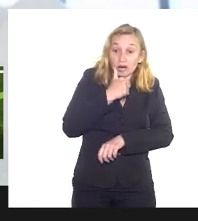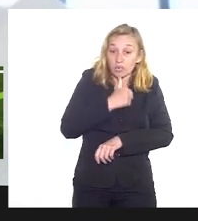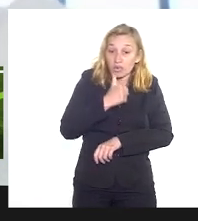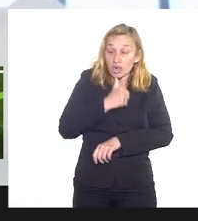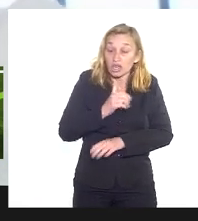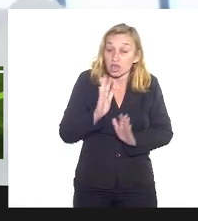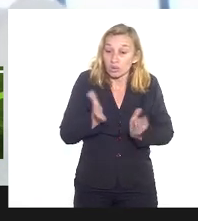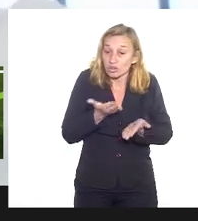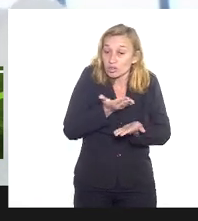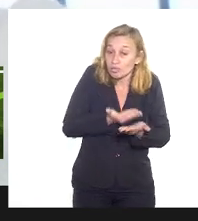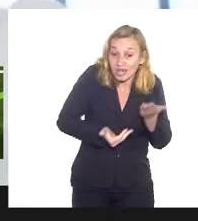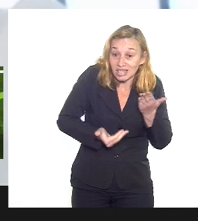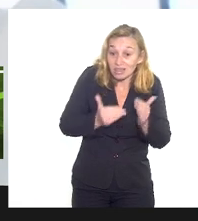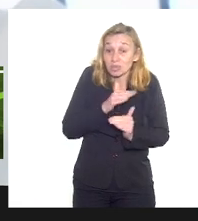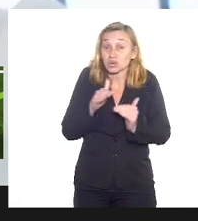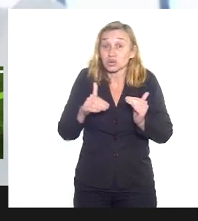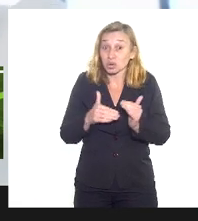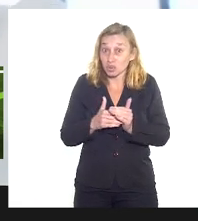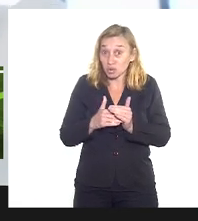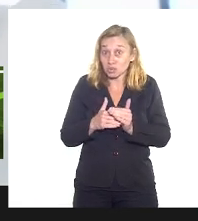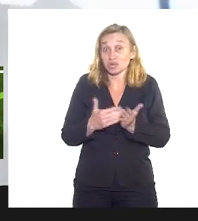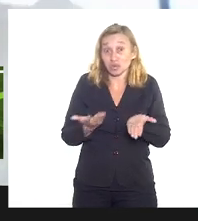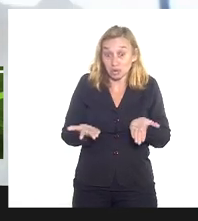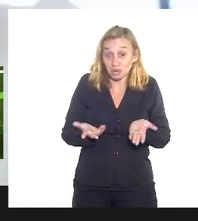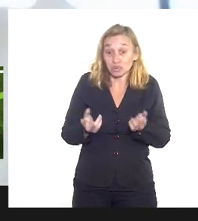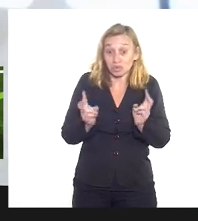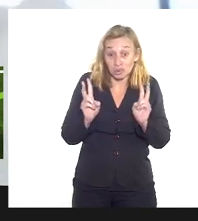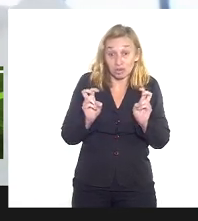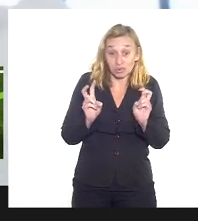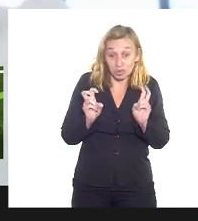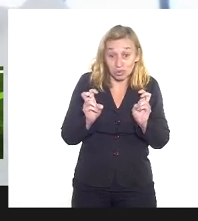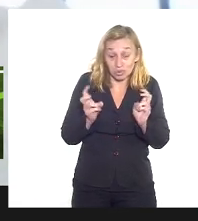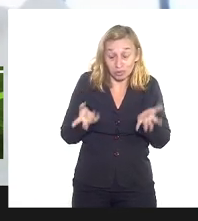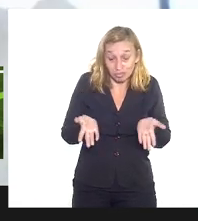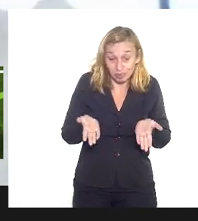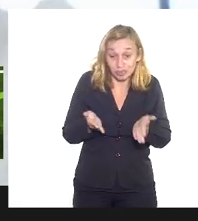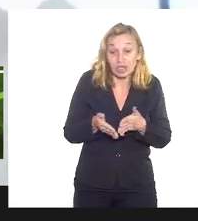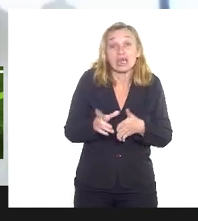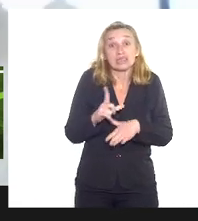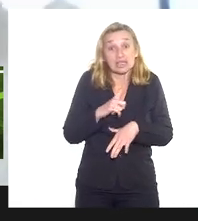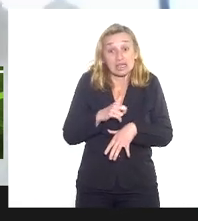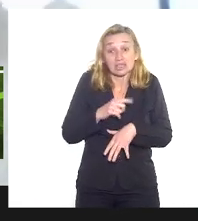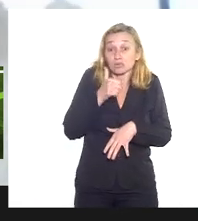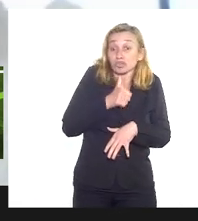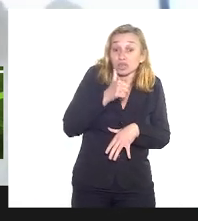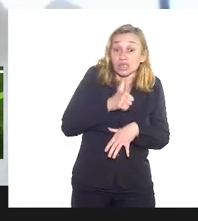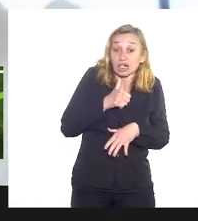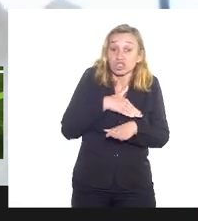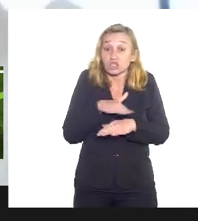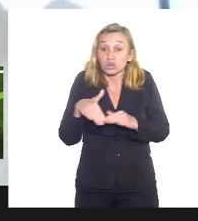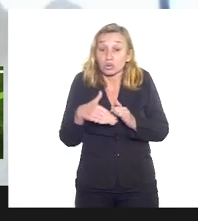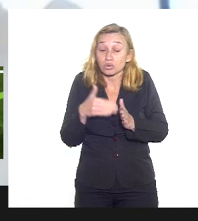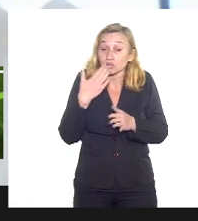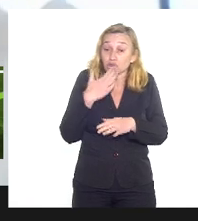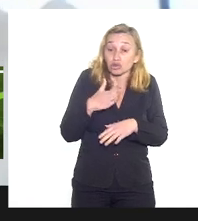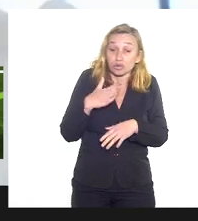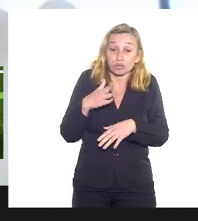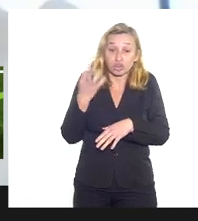perdemos todas as nossas causas papéis rasgados onde teríamos mulheres de todas as religiões